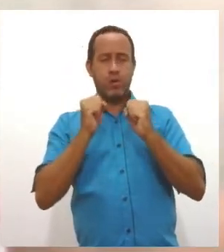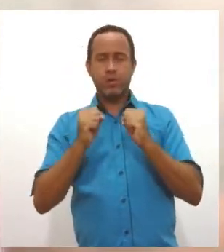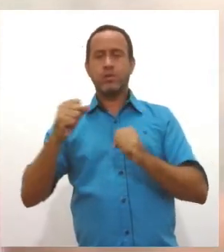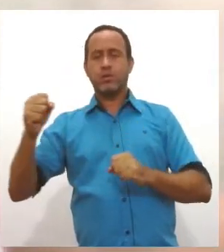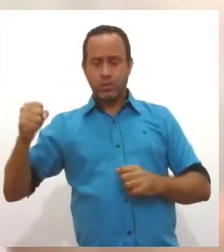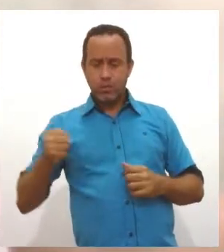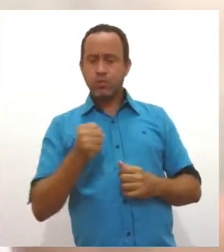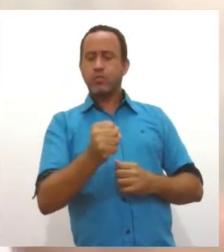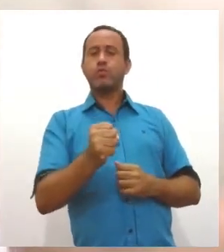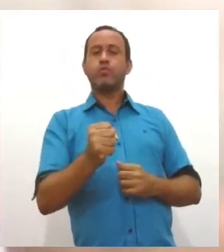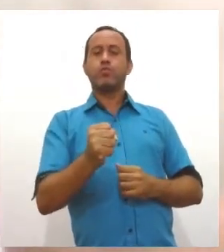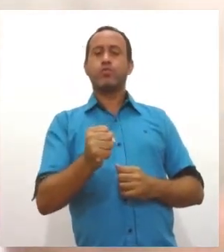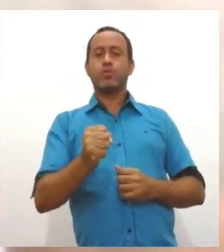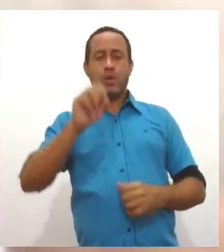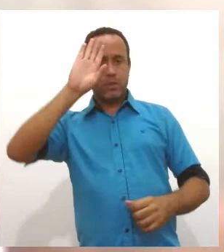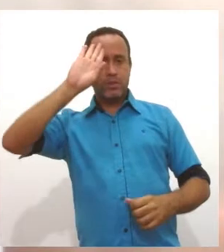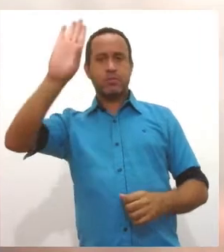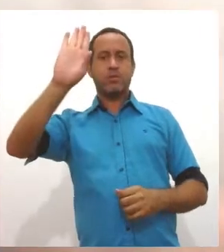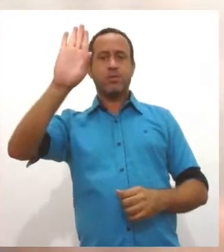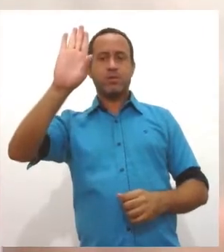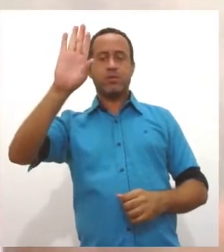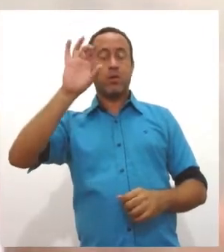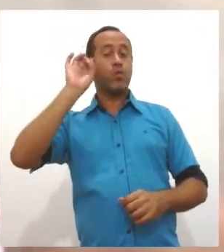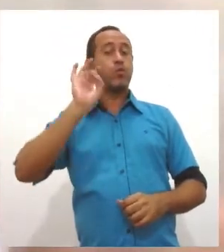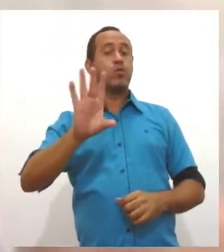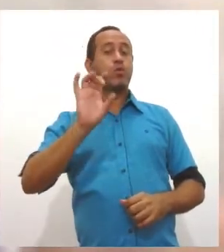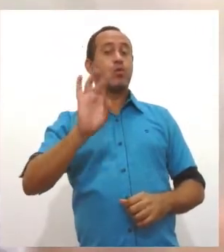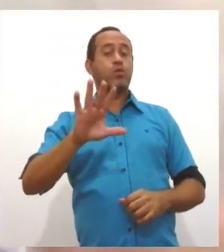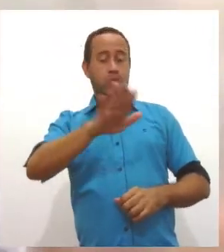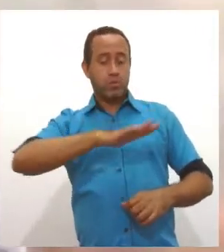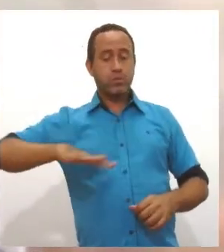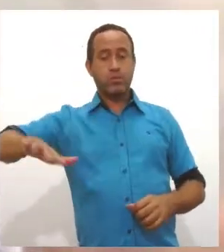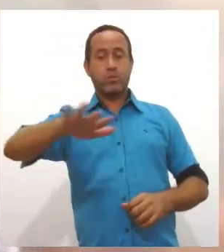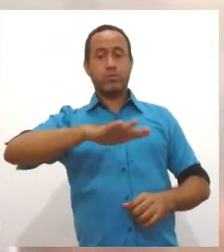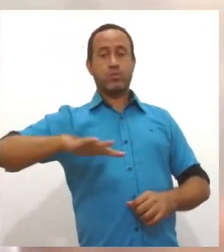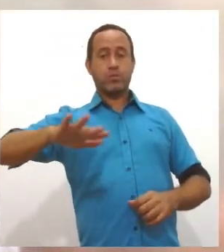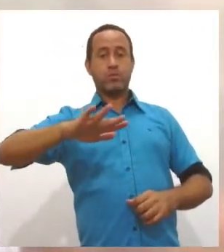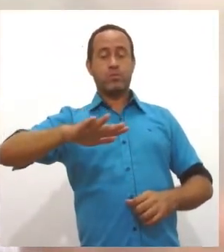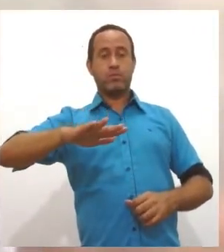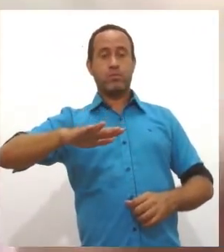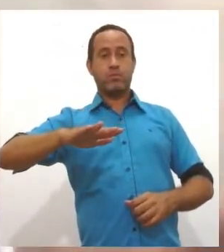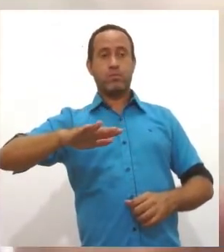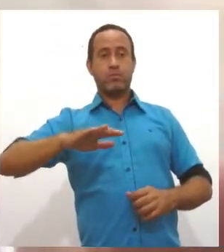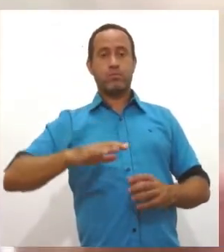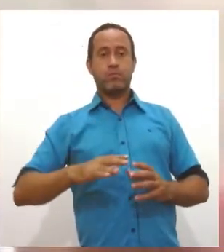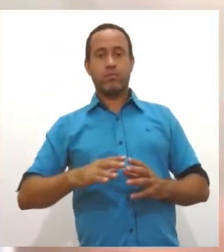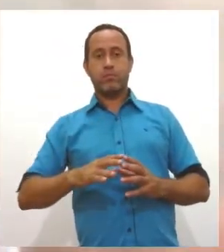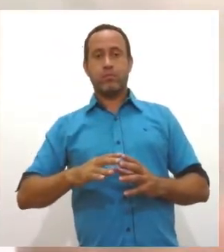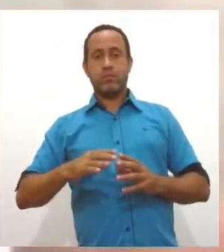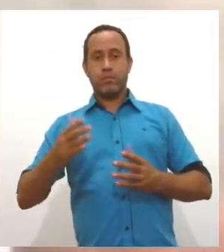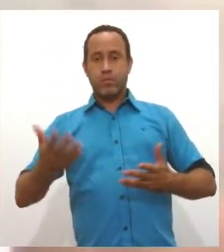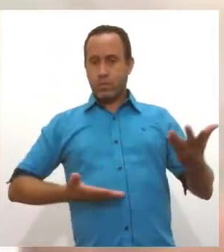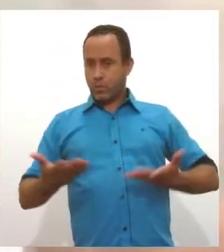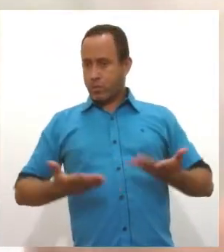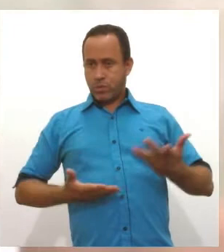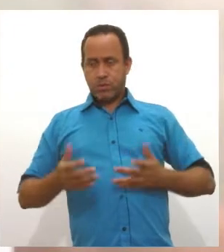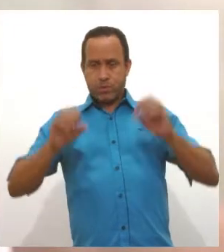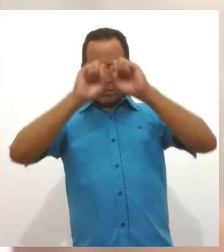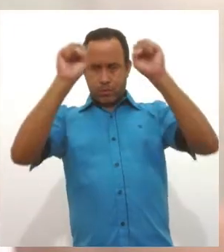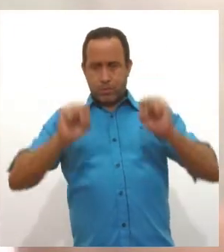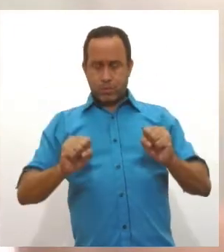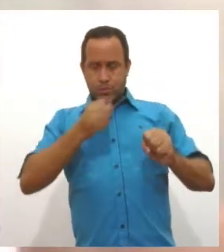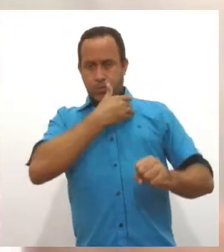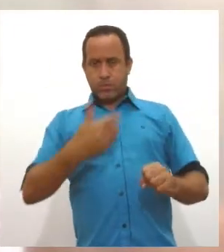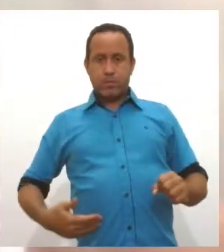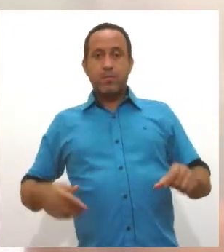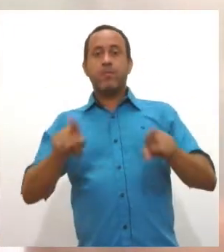locais de destaque, não só na área do serviço público, mas também na